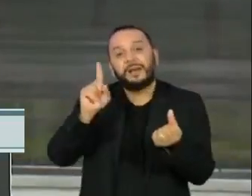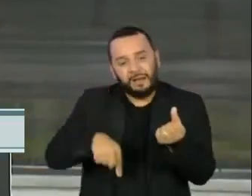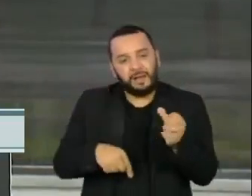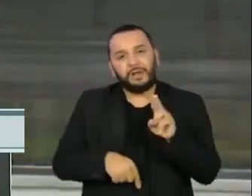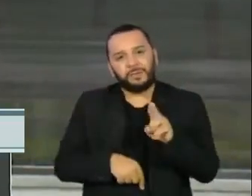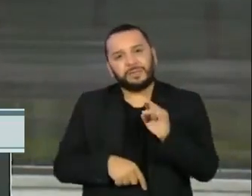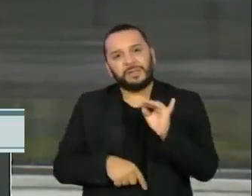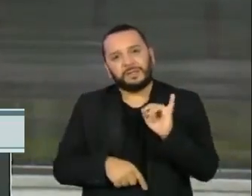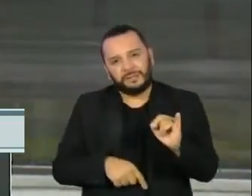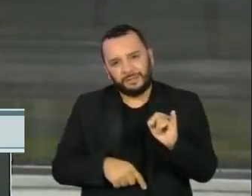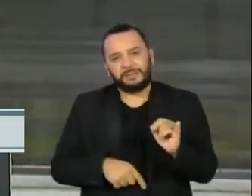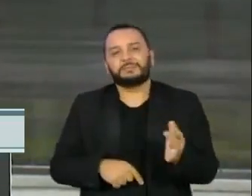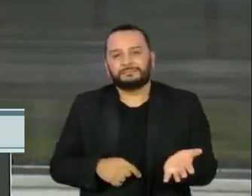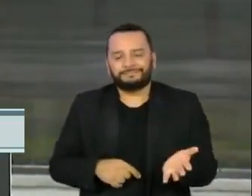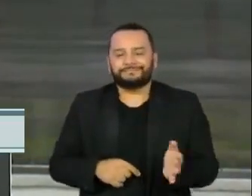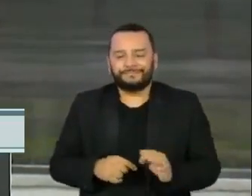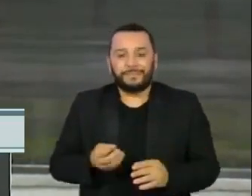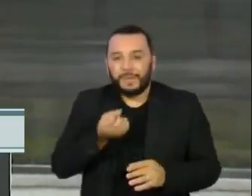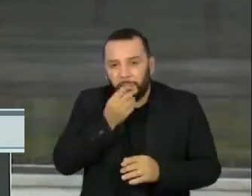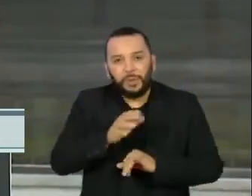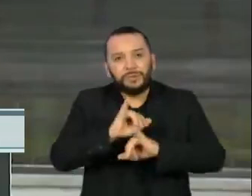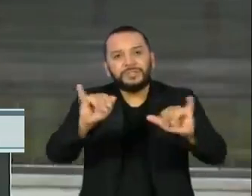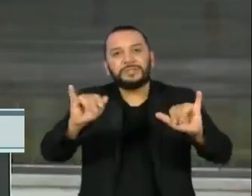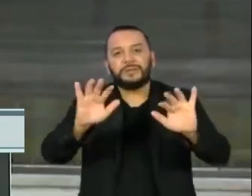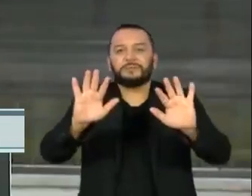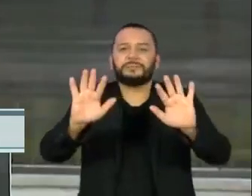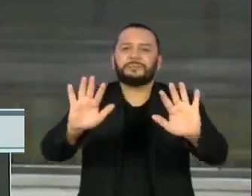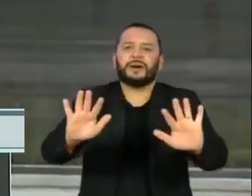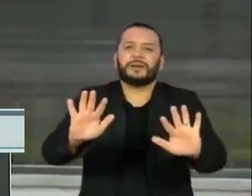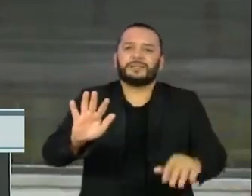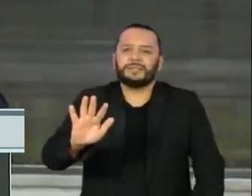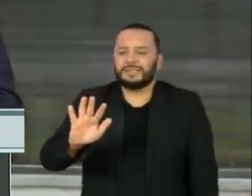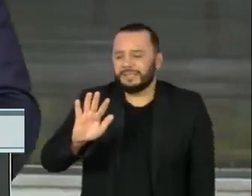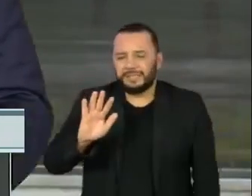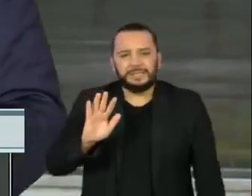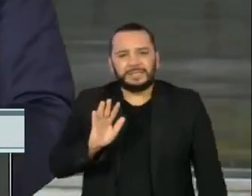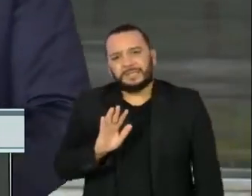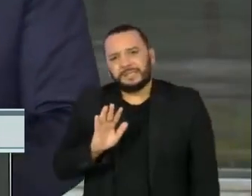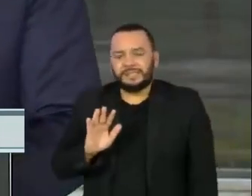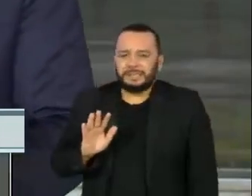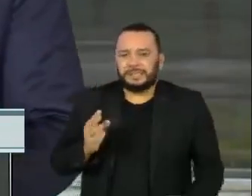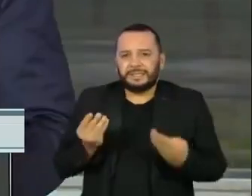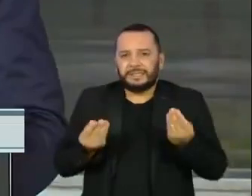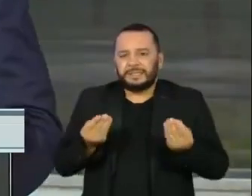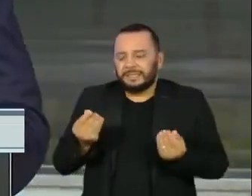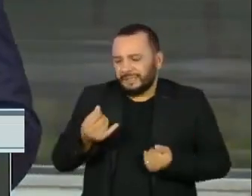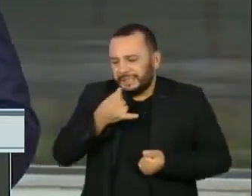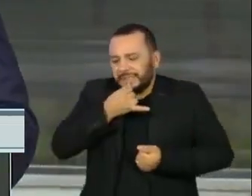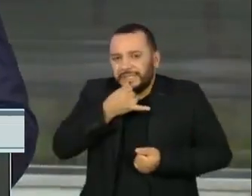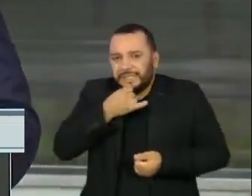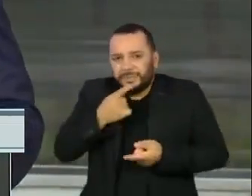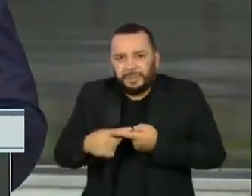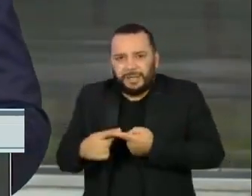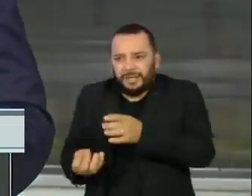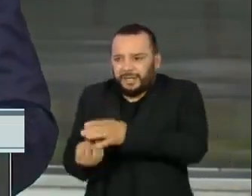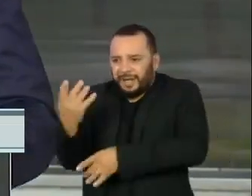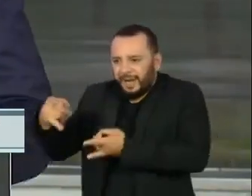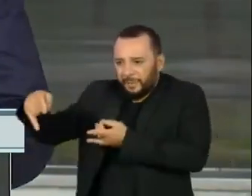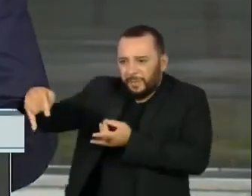boa notícia é a tristeza de termos que fazer uma expansão tão rápida como essa para atender